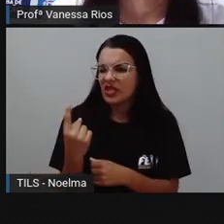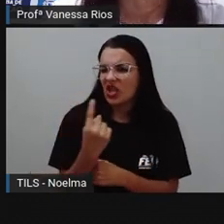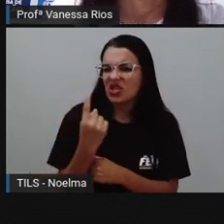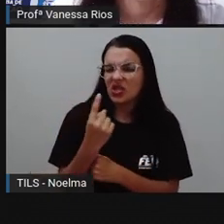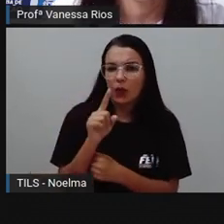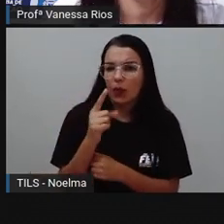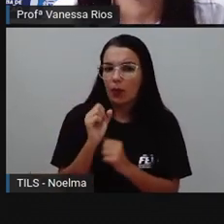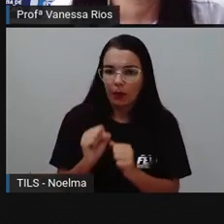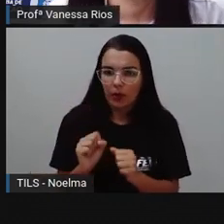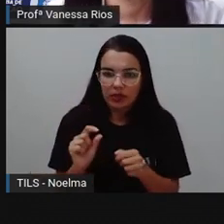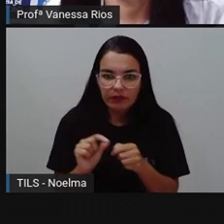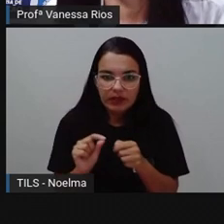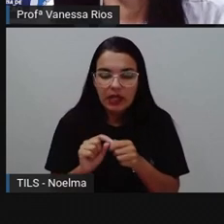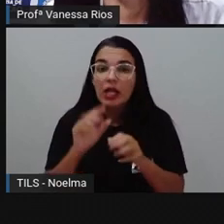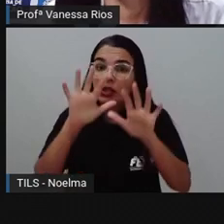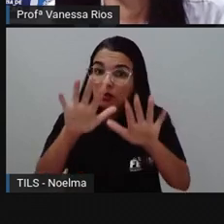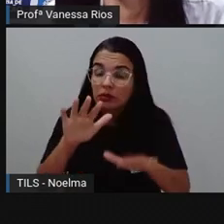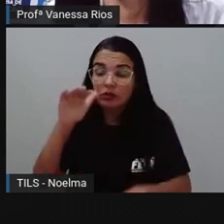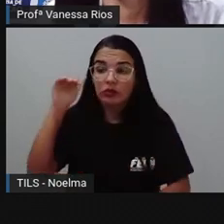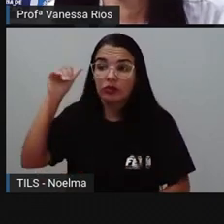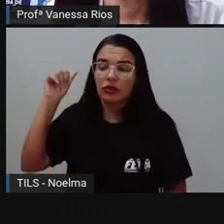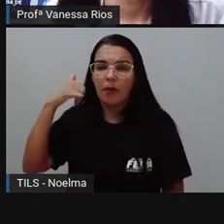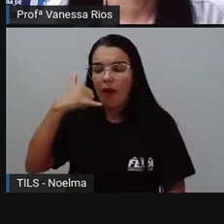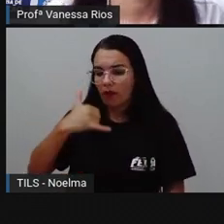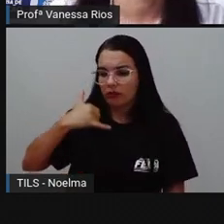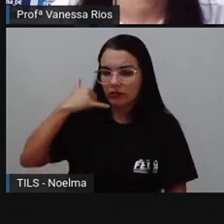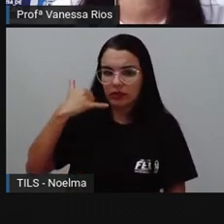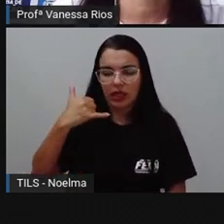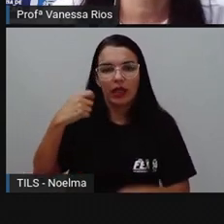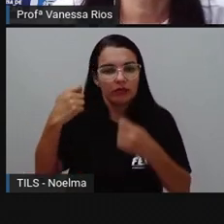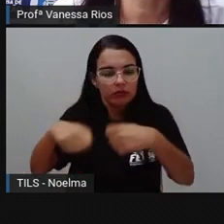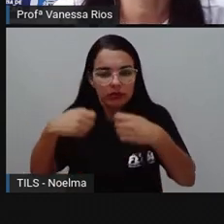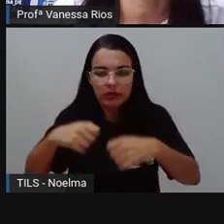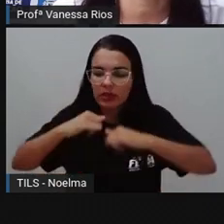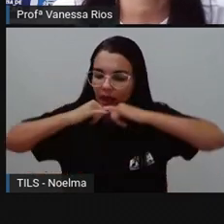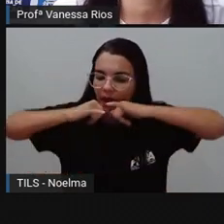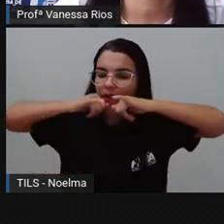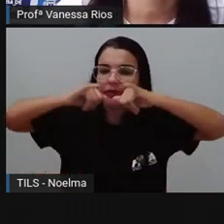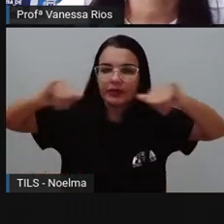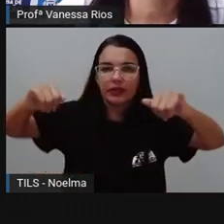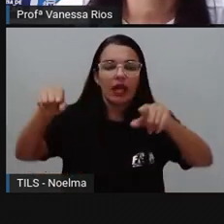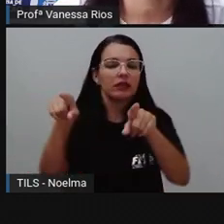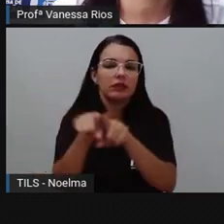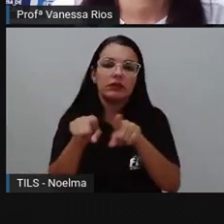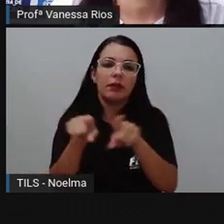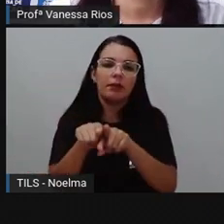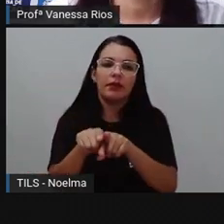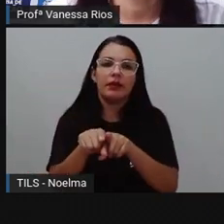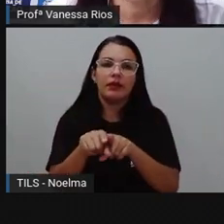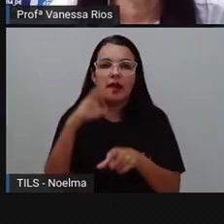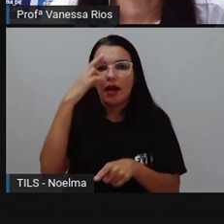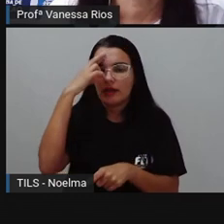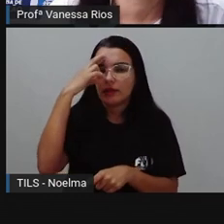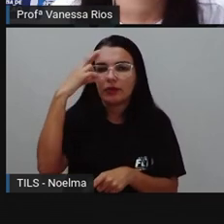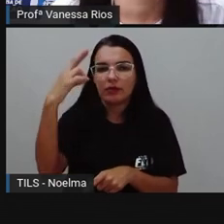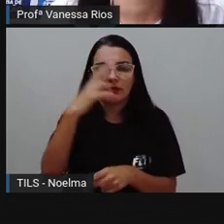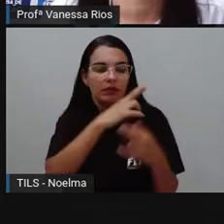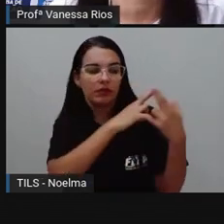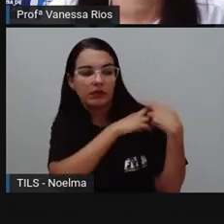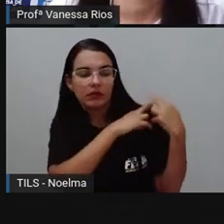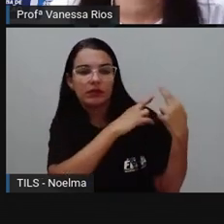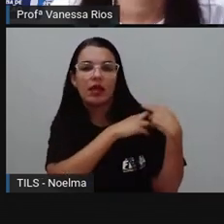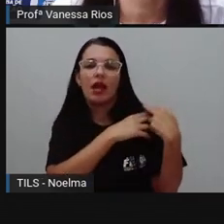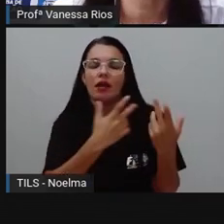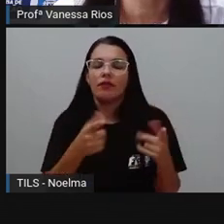dependendo da situação, a gente não vai conseguir resolver só, nós precisamos tomar providências com alguém responsável, com